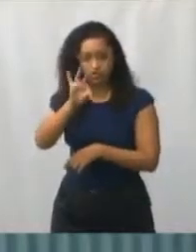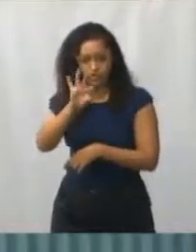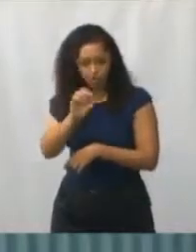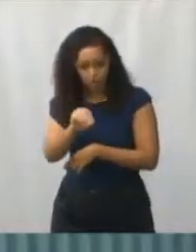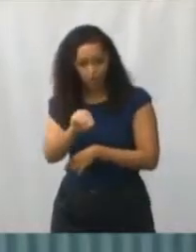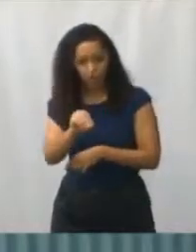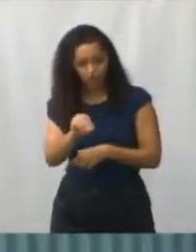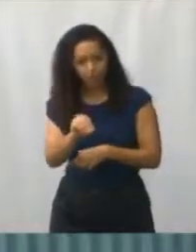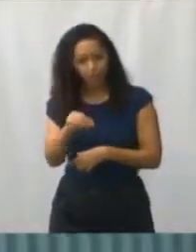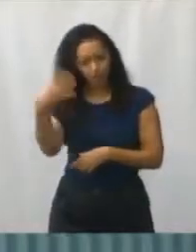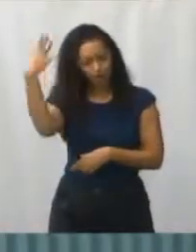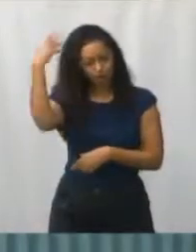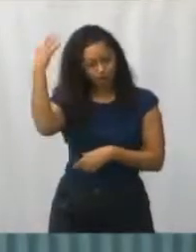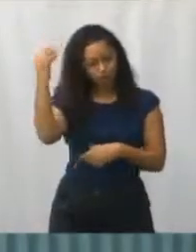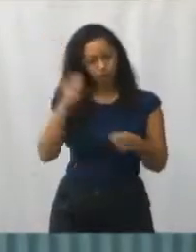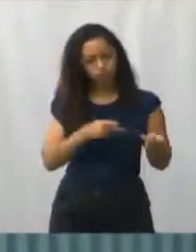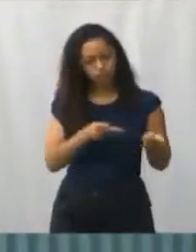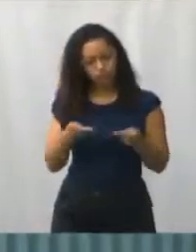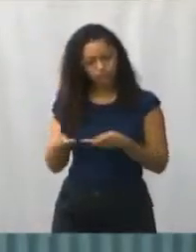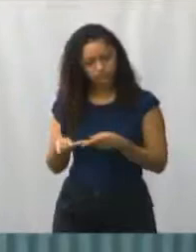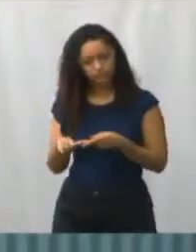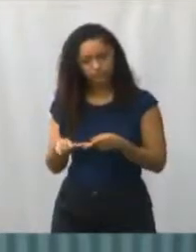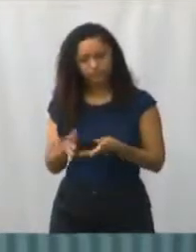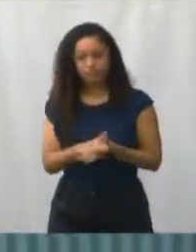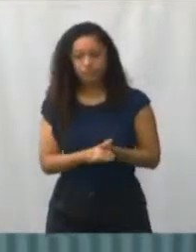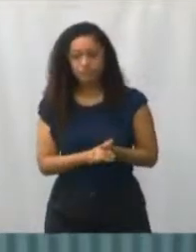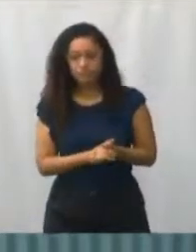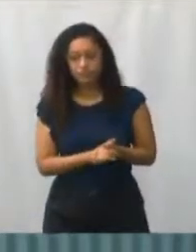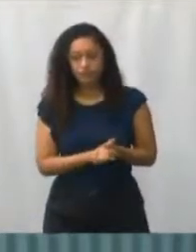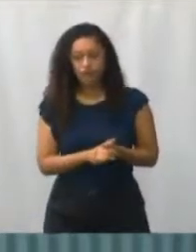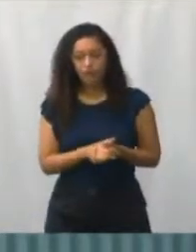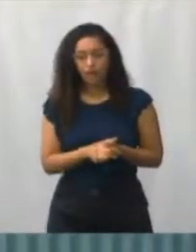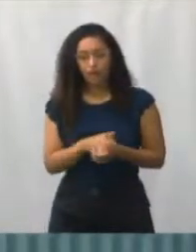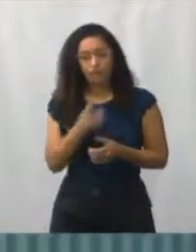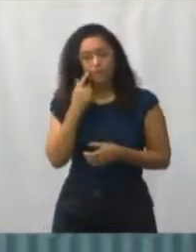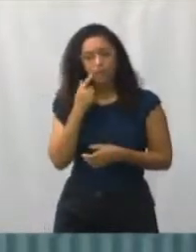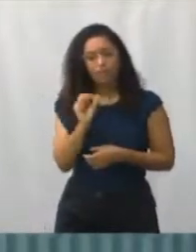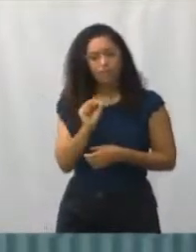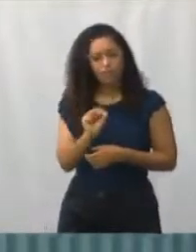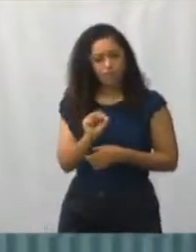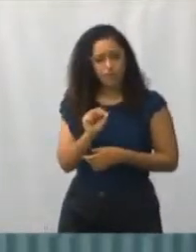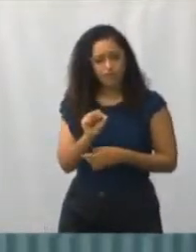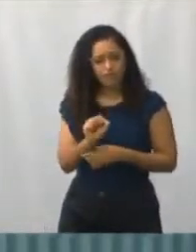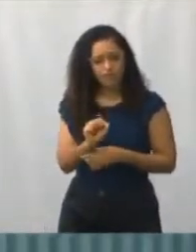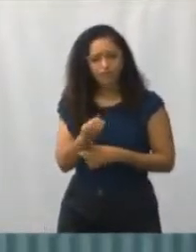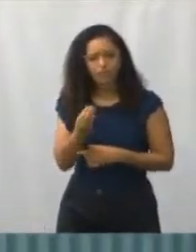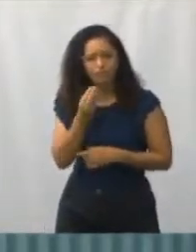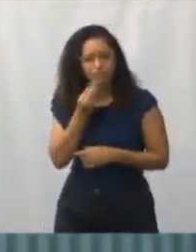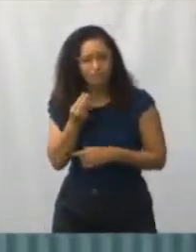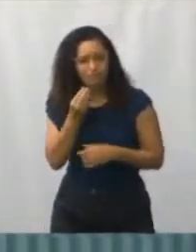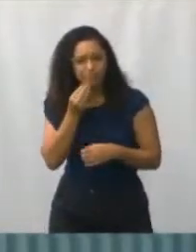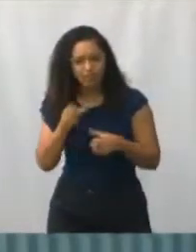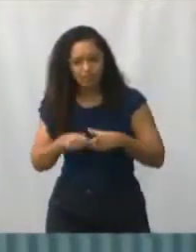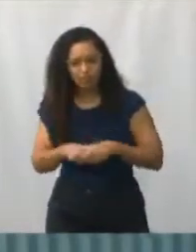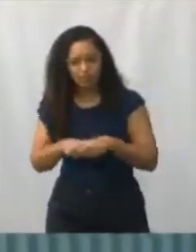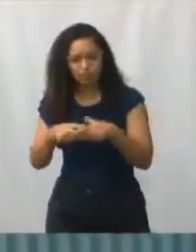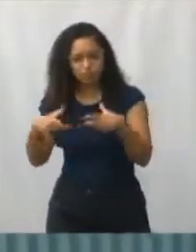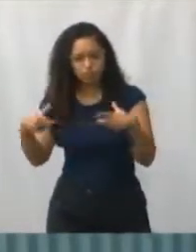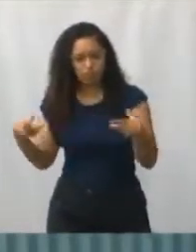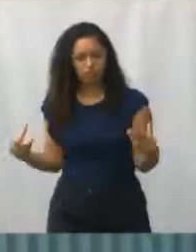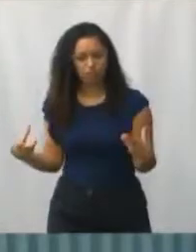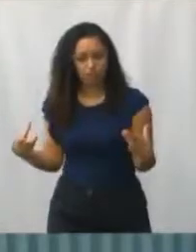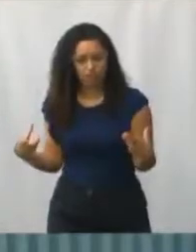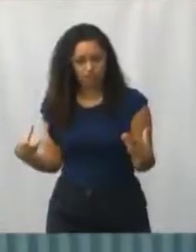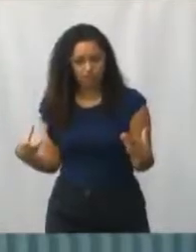ampliar a quantidade de efetivo que tem lá. Estava presente o vereador Anderson